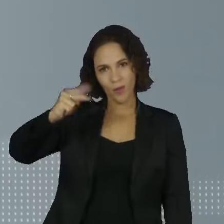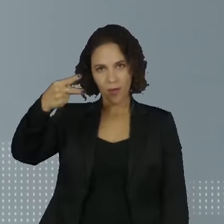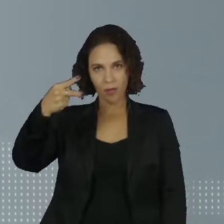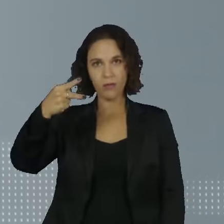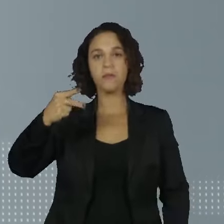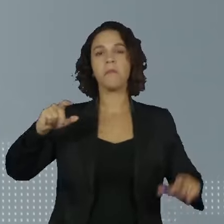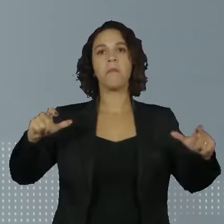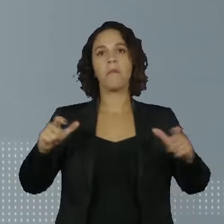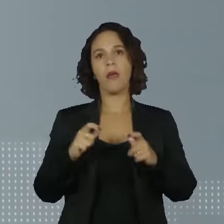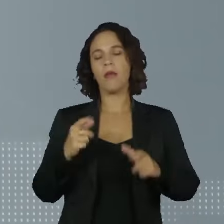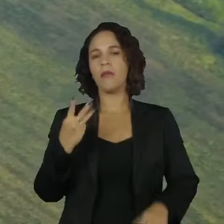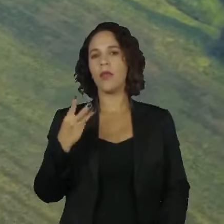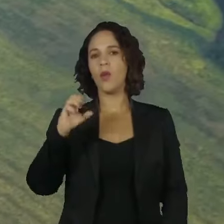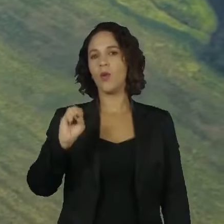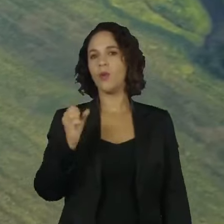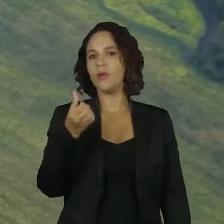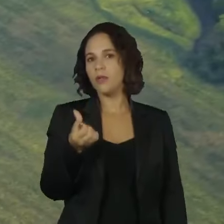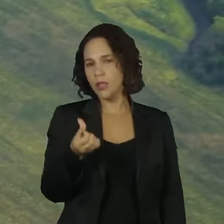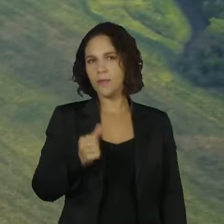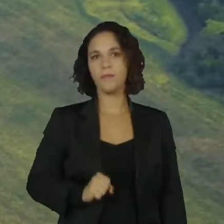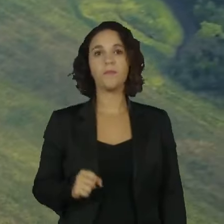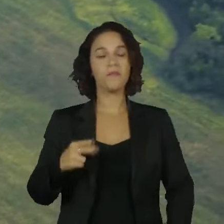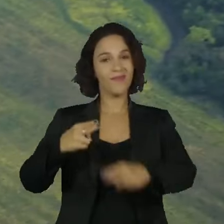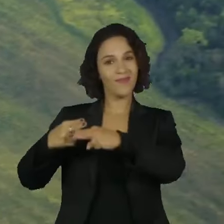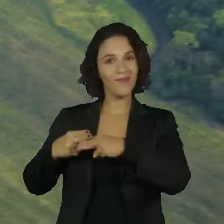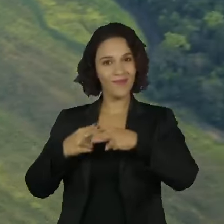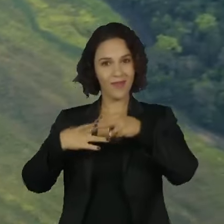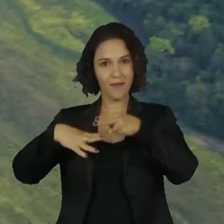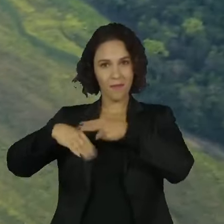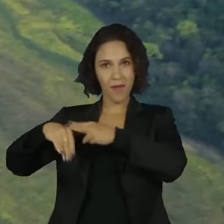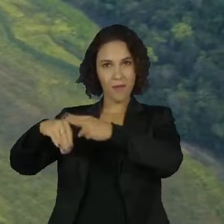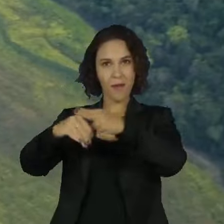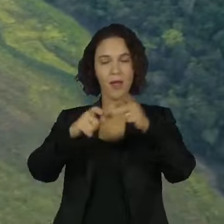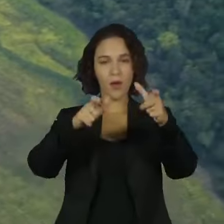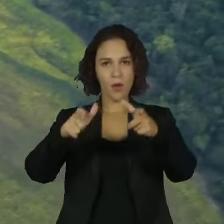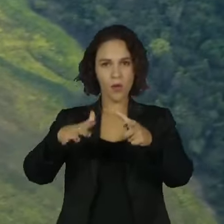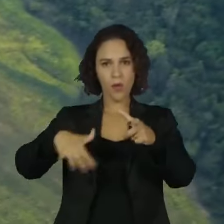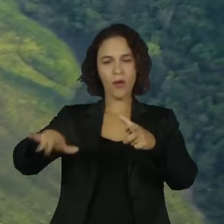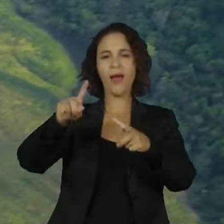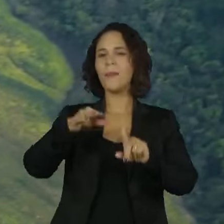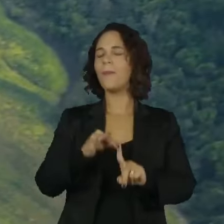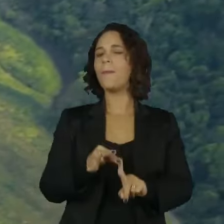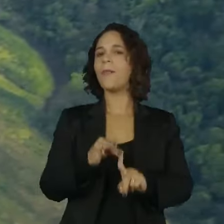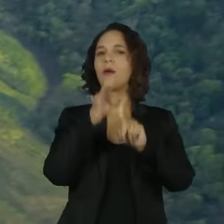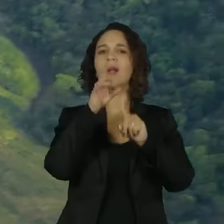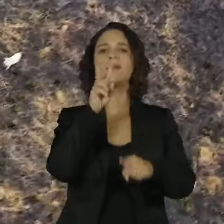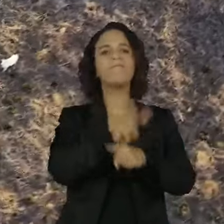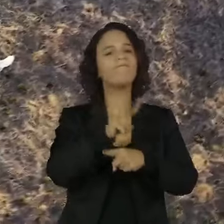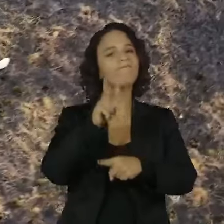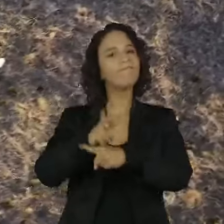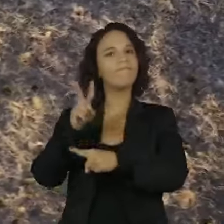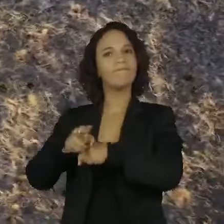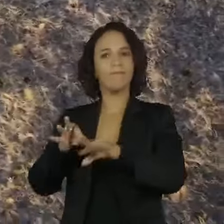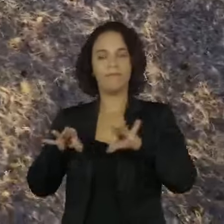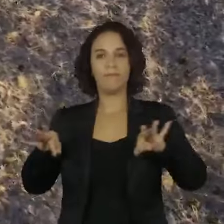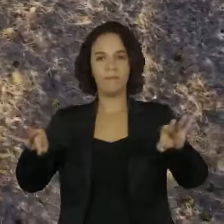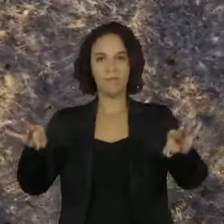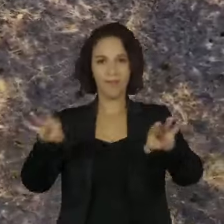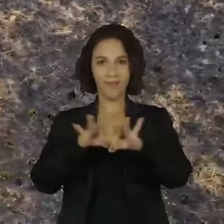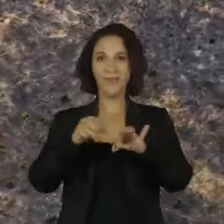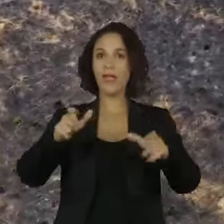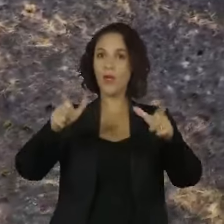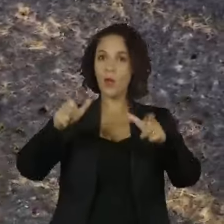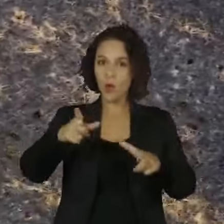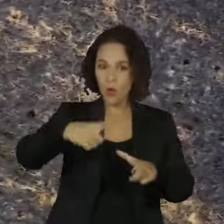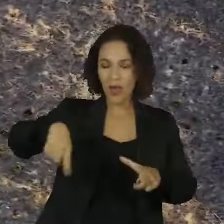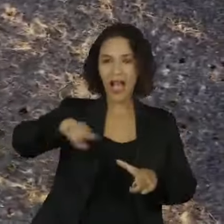386. O Imazon explica que estes territórios são prioridade na preservação e a devastação em áreas